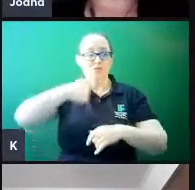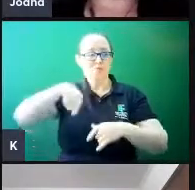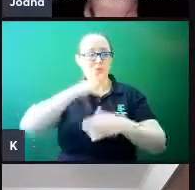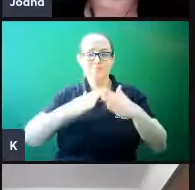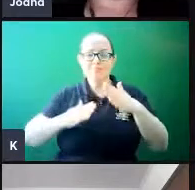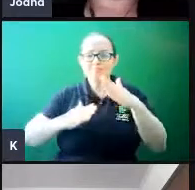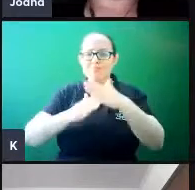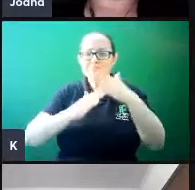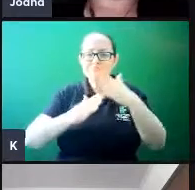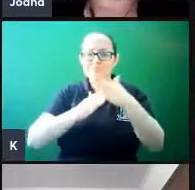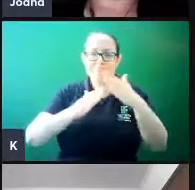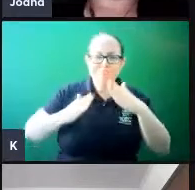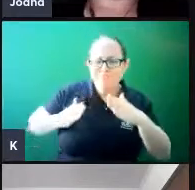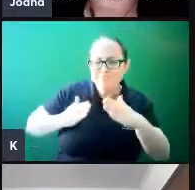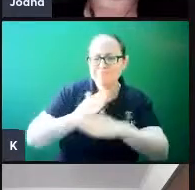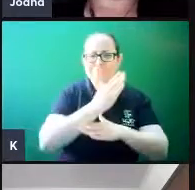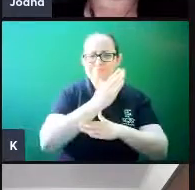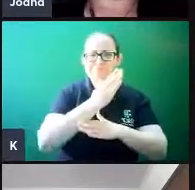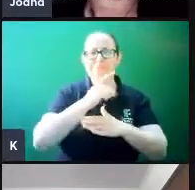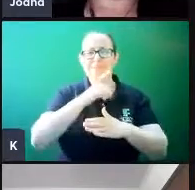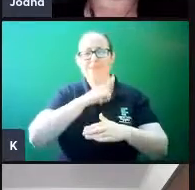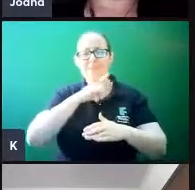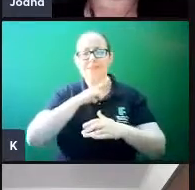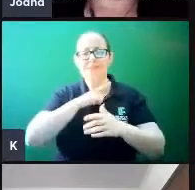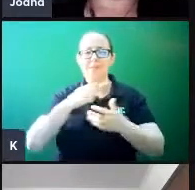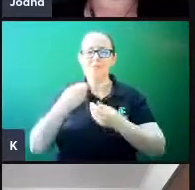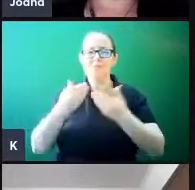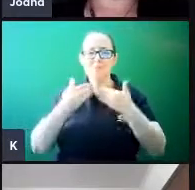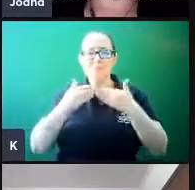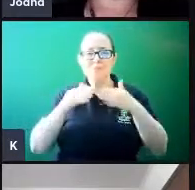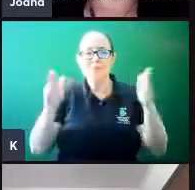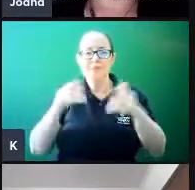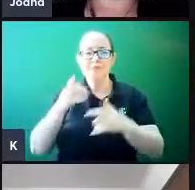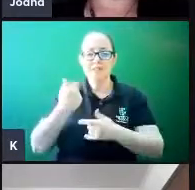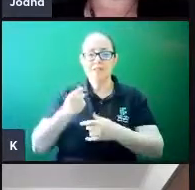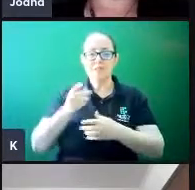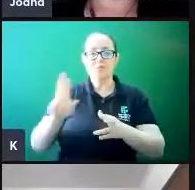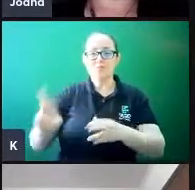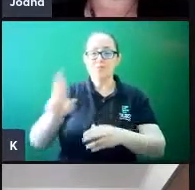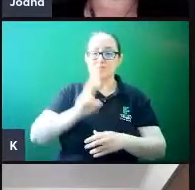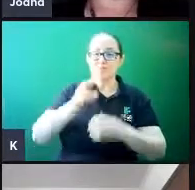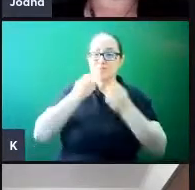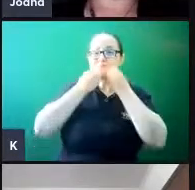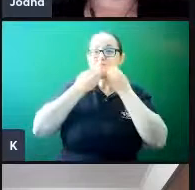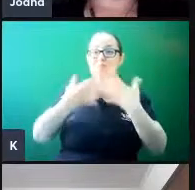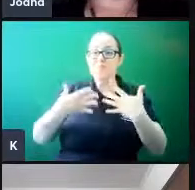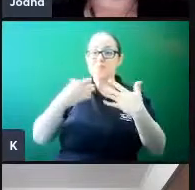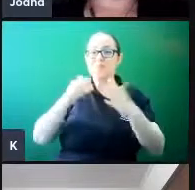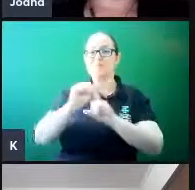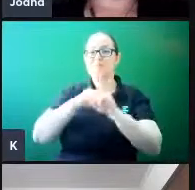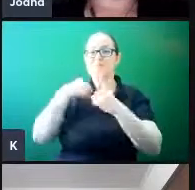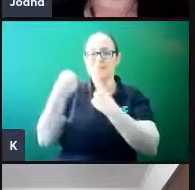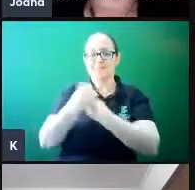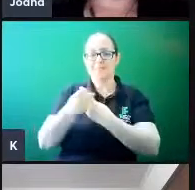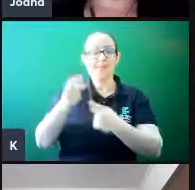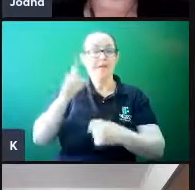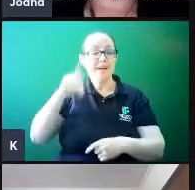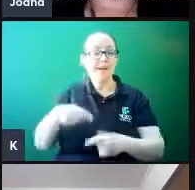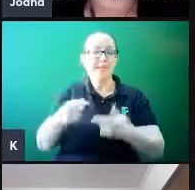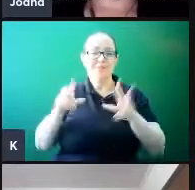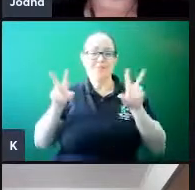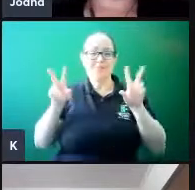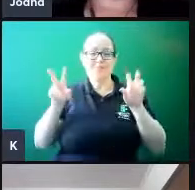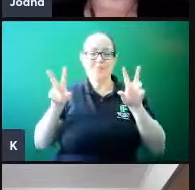delimitados. E a gente acaba entregando, então, resultados para a sociedade. Entendo que isso é transversalidade. E é um tema, justamente,